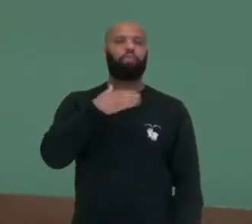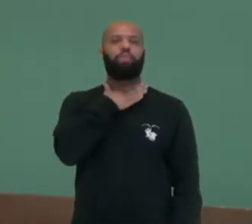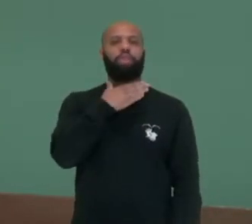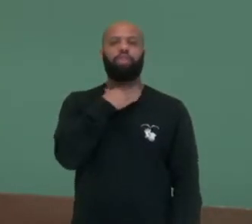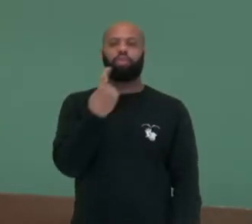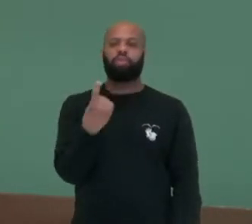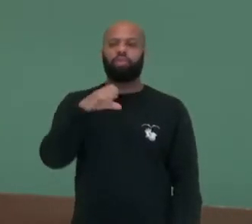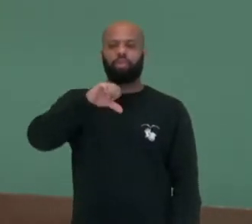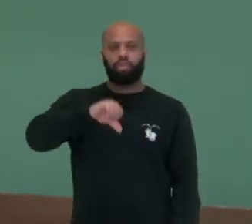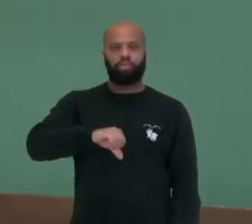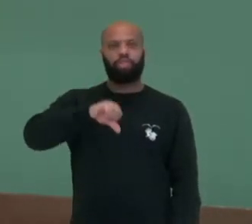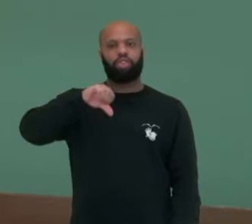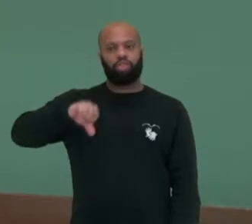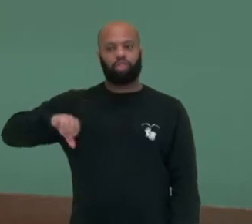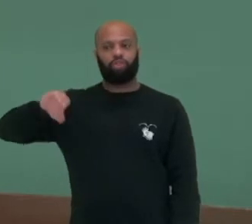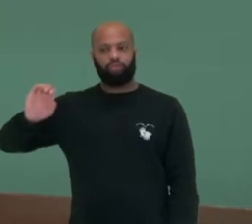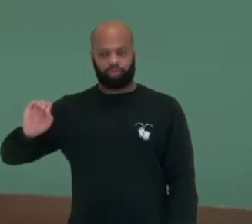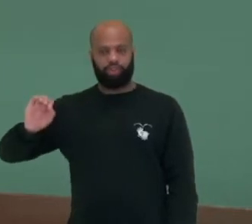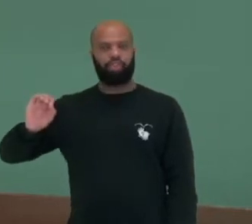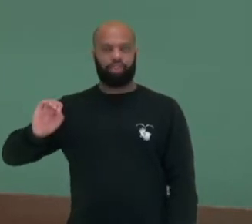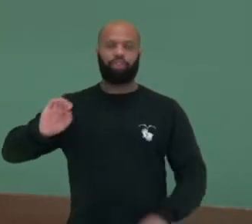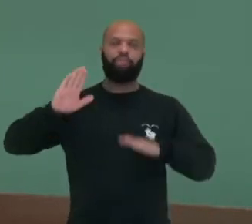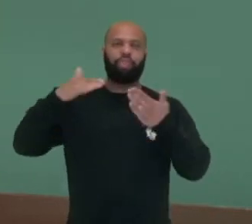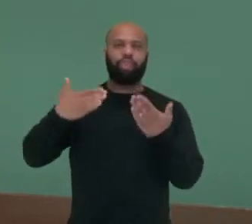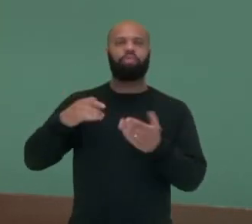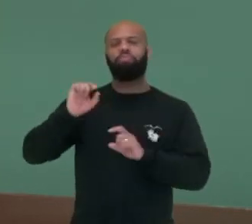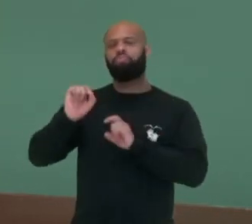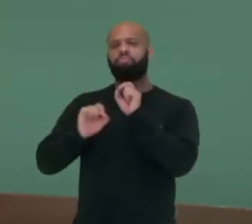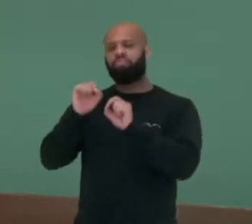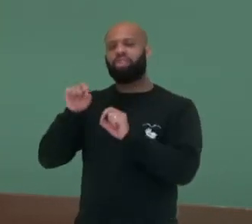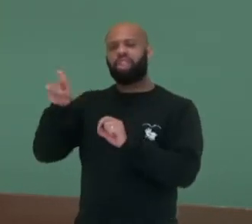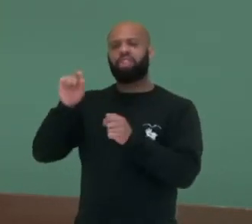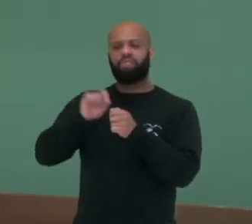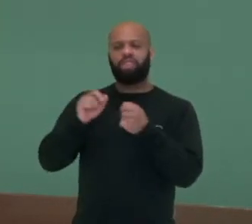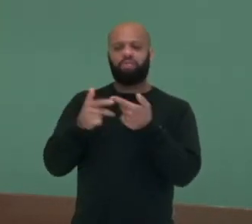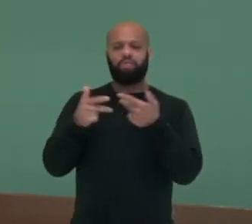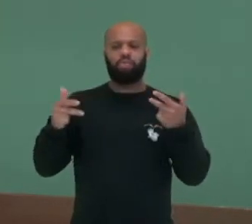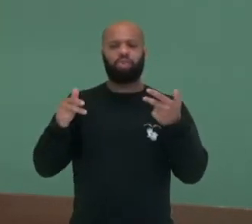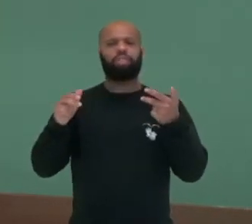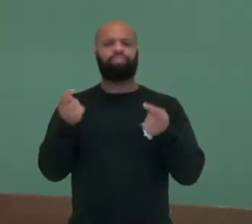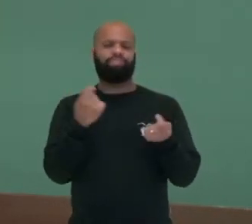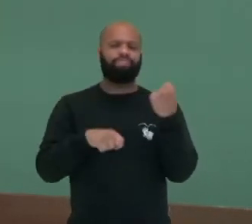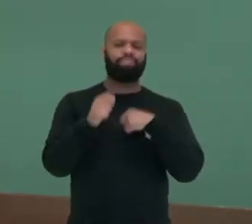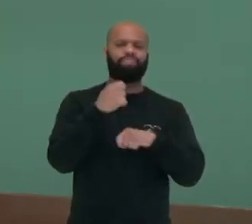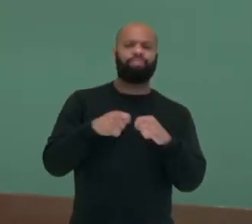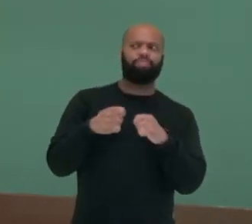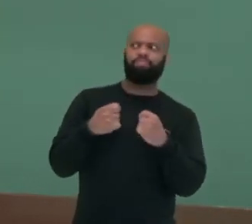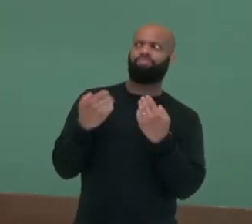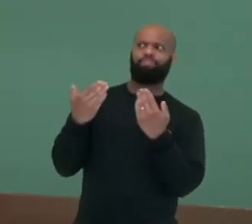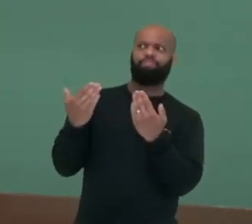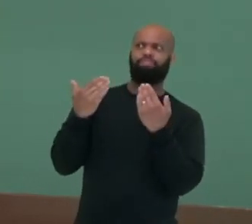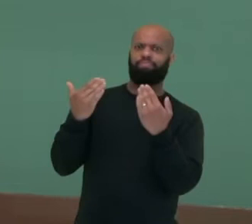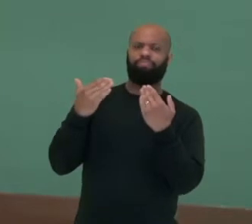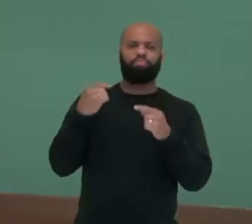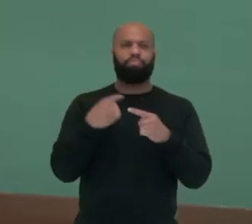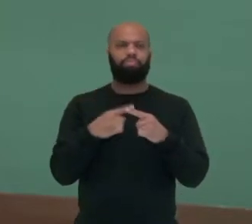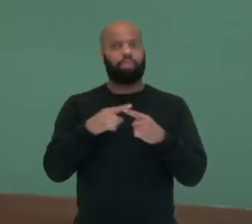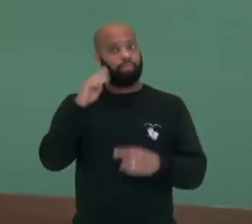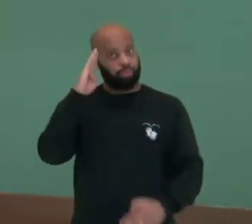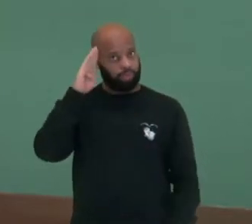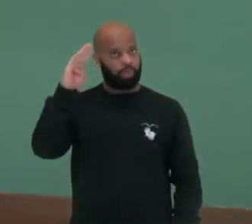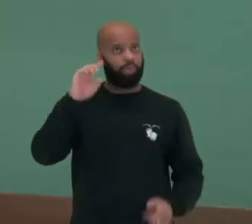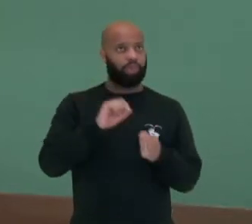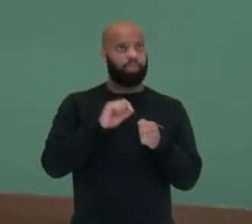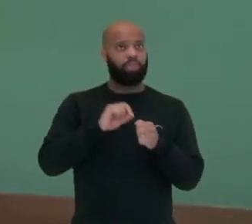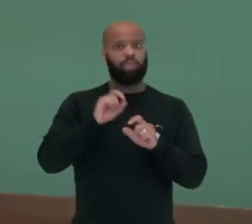1990 e tomou medidas econômicas bastante impopulares, a principal delas